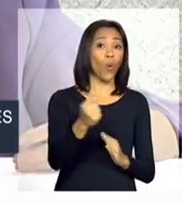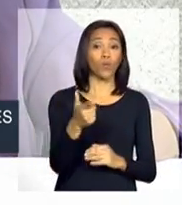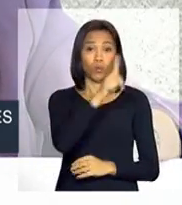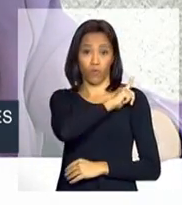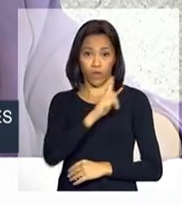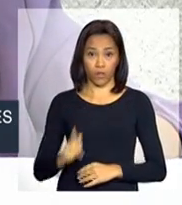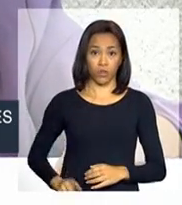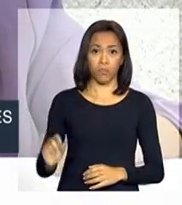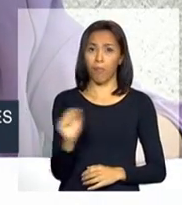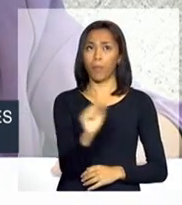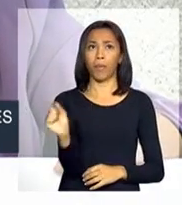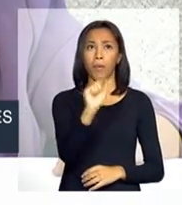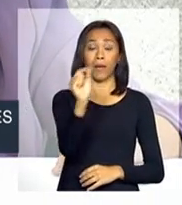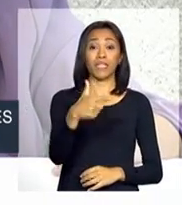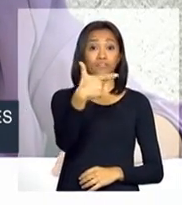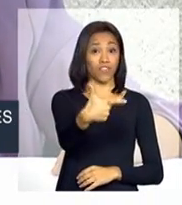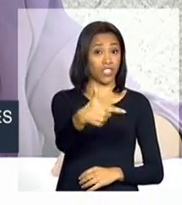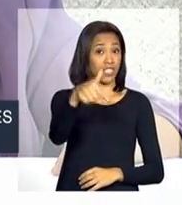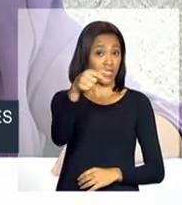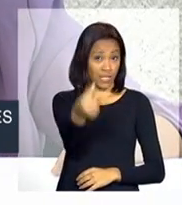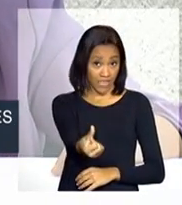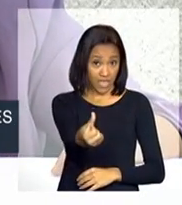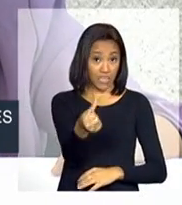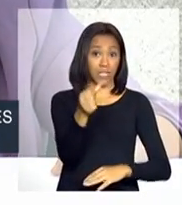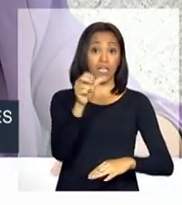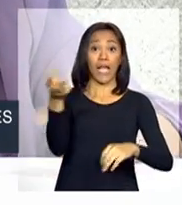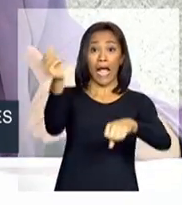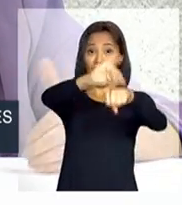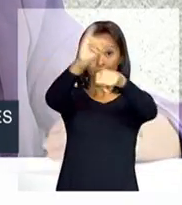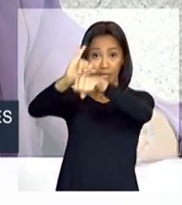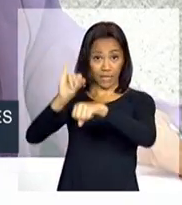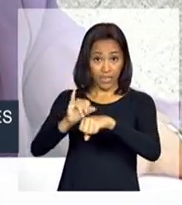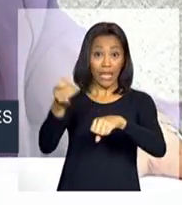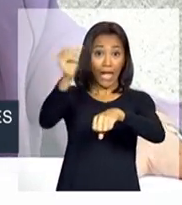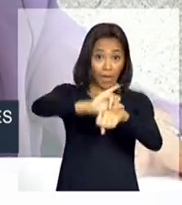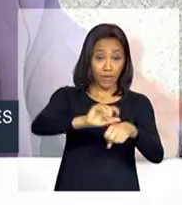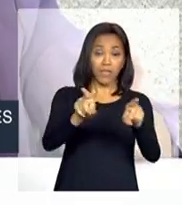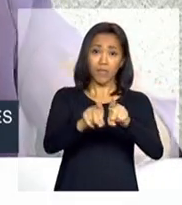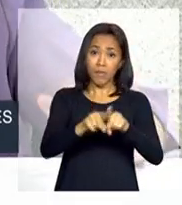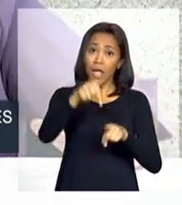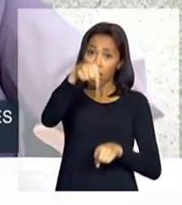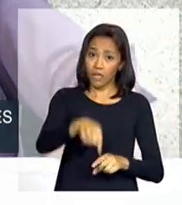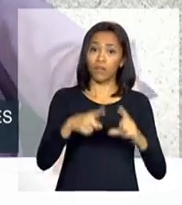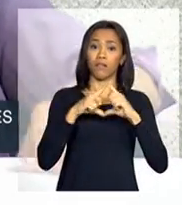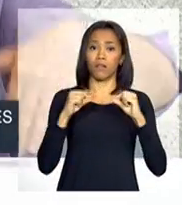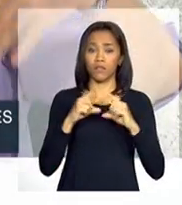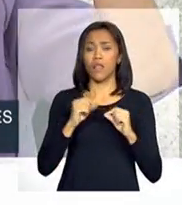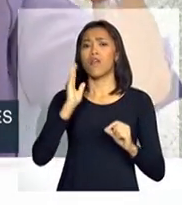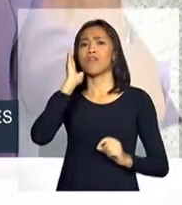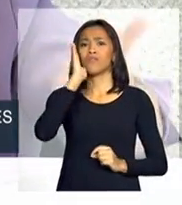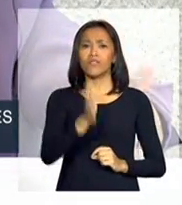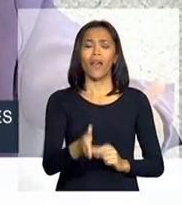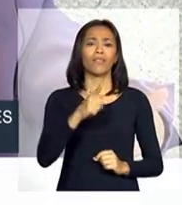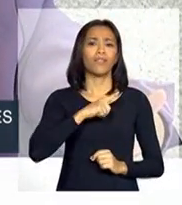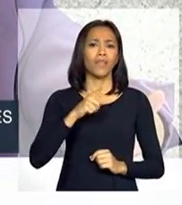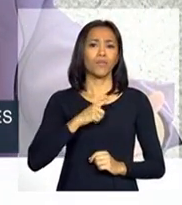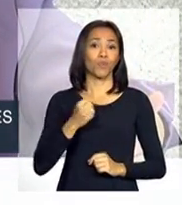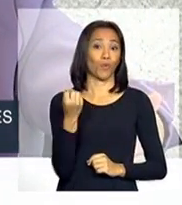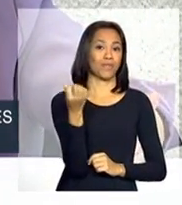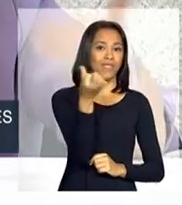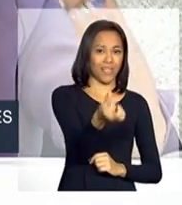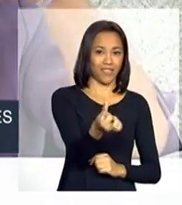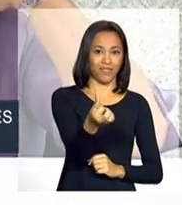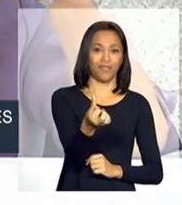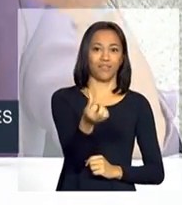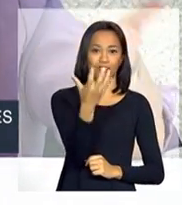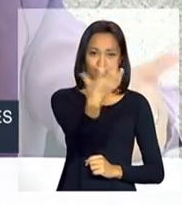26 capitais e o Distrito Federal já pactuaram e já estamos com seis repactuados,